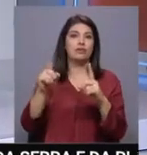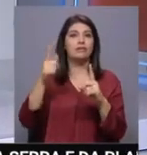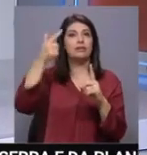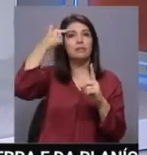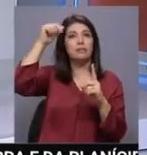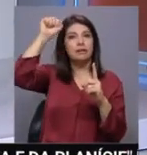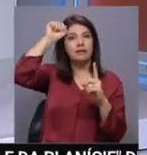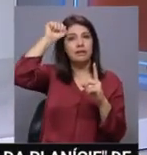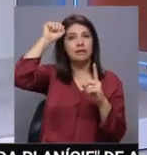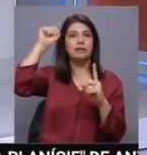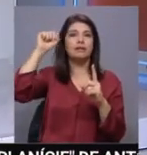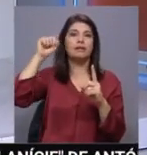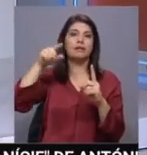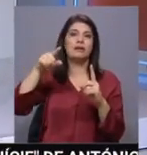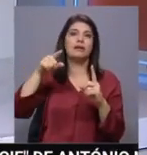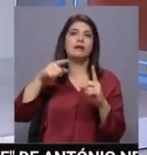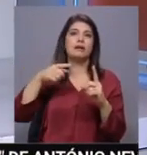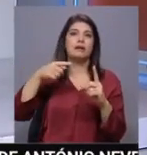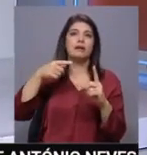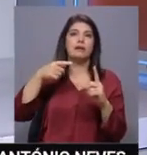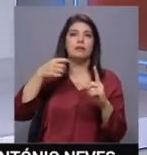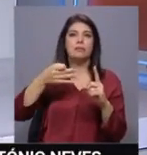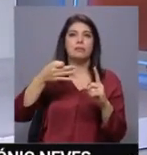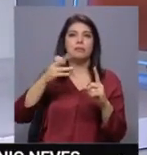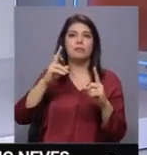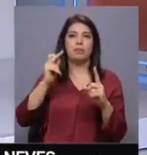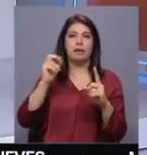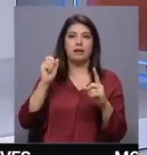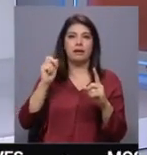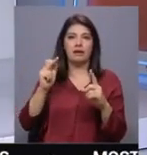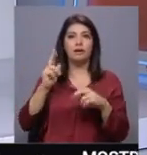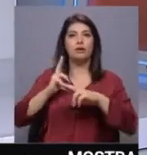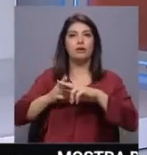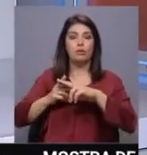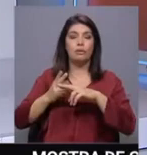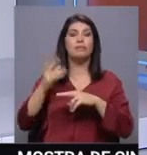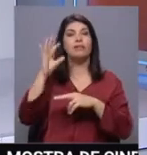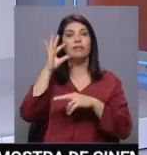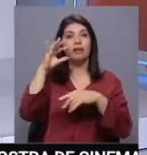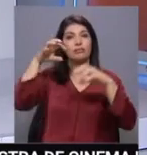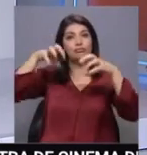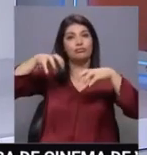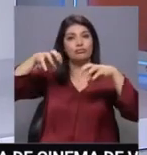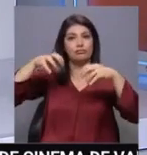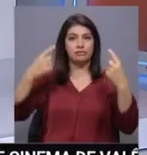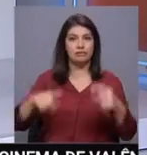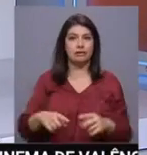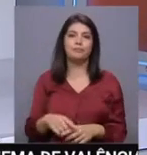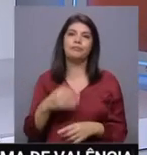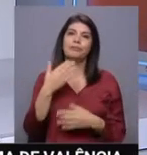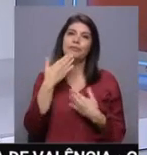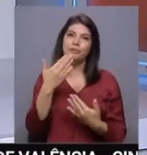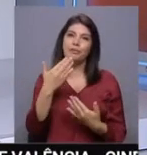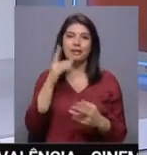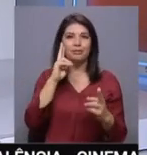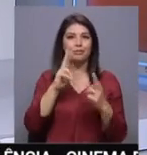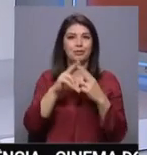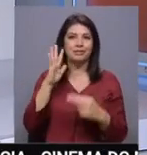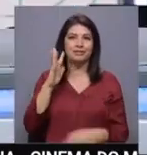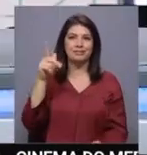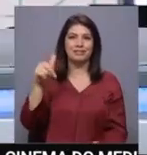e Roma, onde teremos precipitação da parte da tarde. E são estas as previsões, João. Obrigado, Pedro. Até amanhã. Até amanhã.